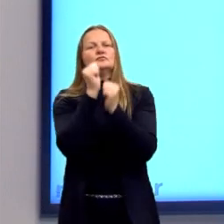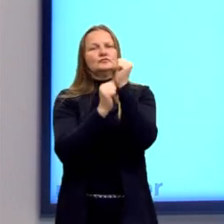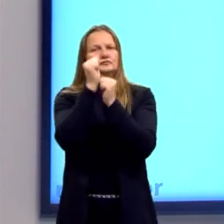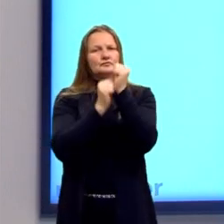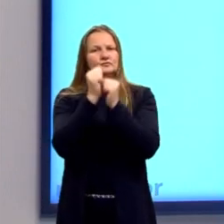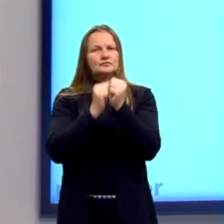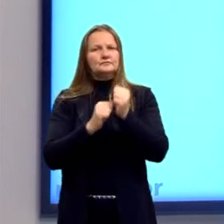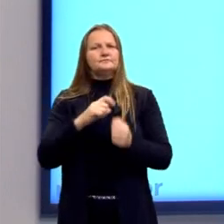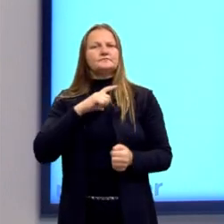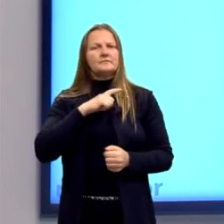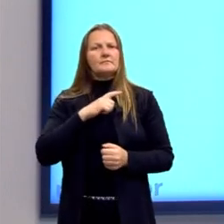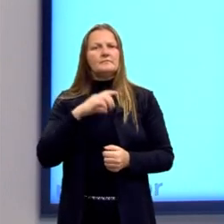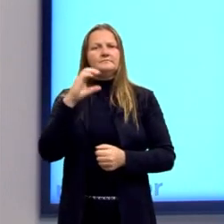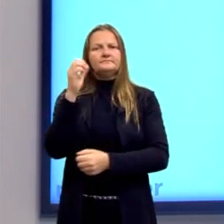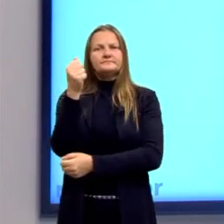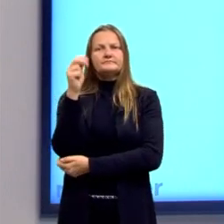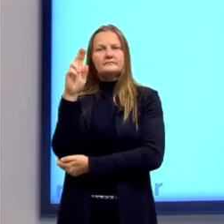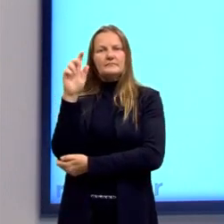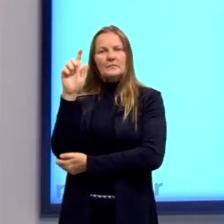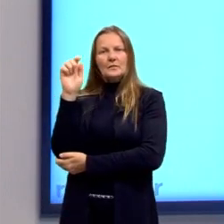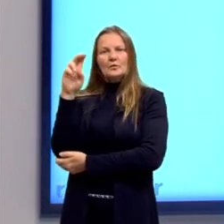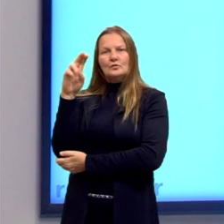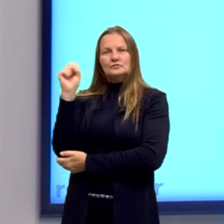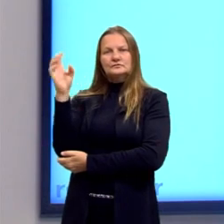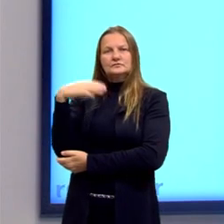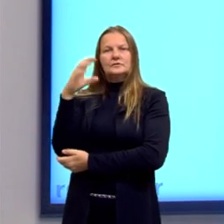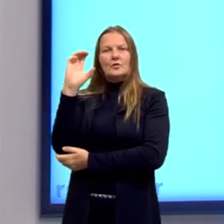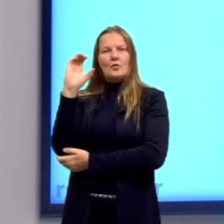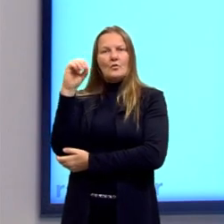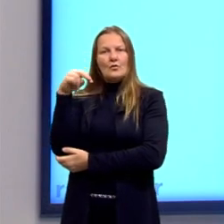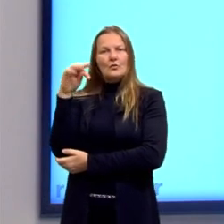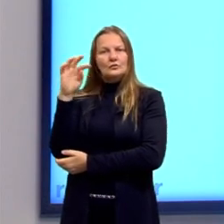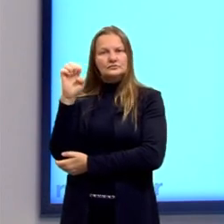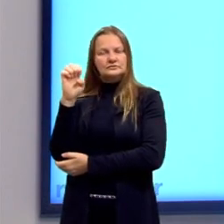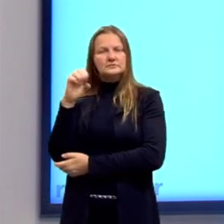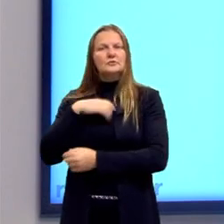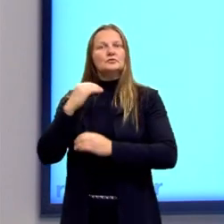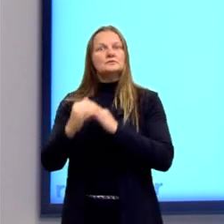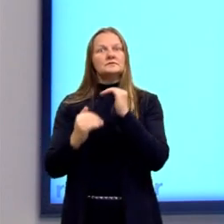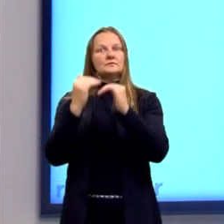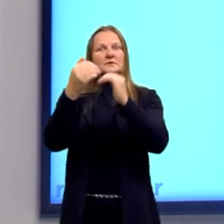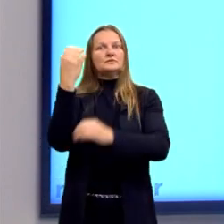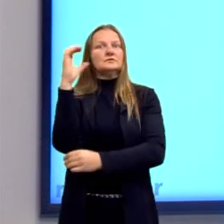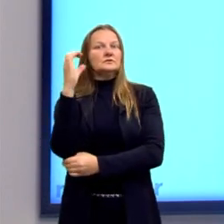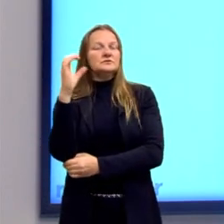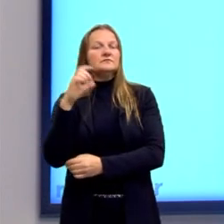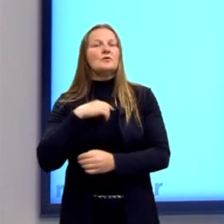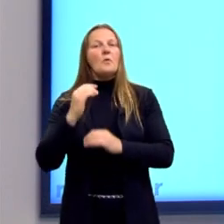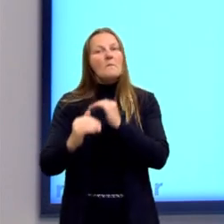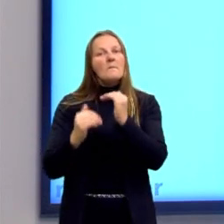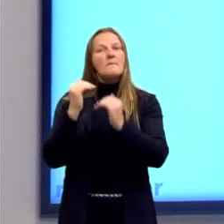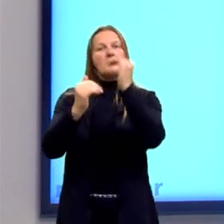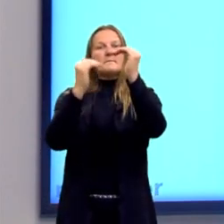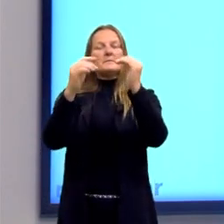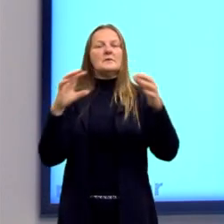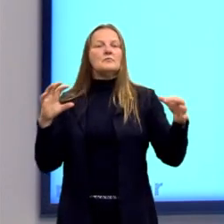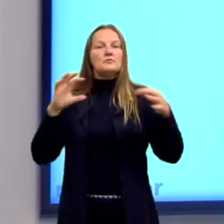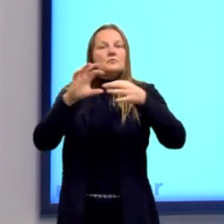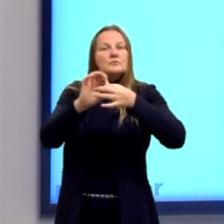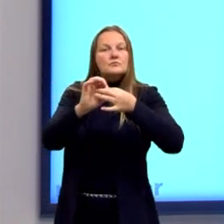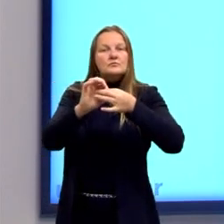Lembro do Conte, o Augusto Conte pregava que o desenvolvimento científico, o progresso, traria